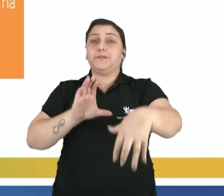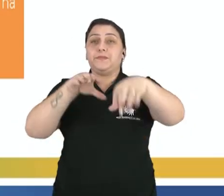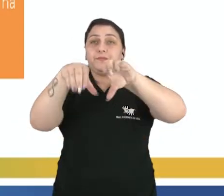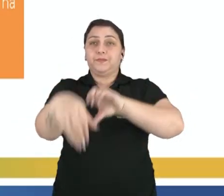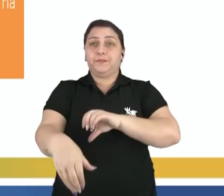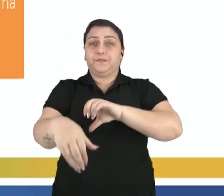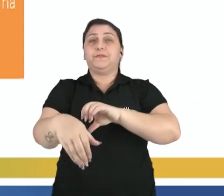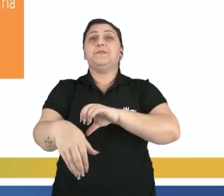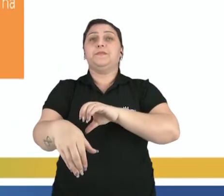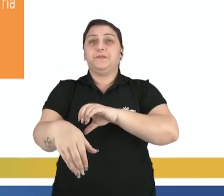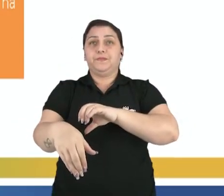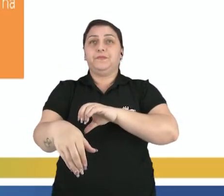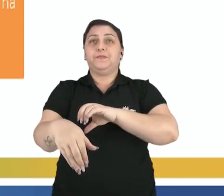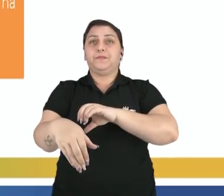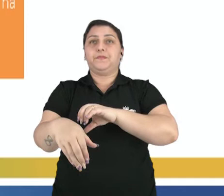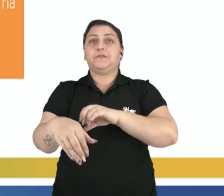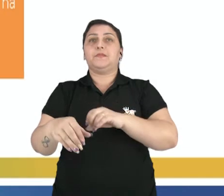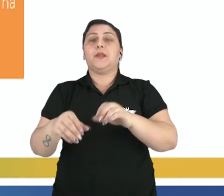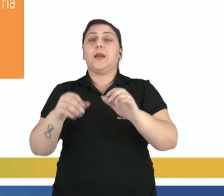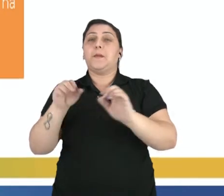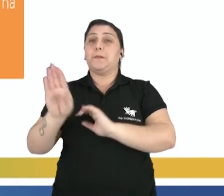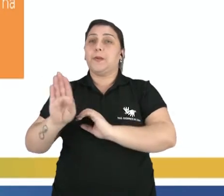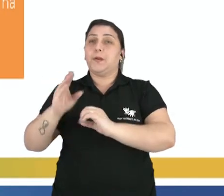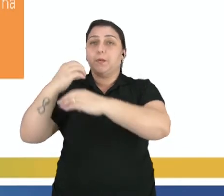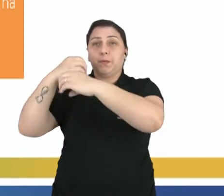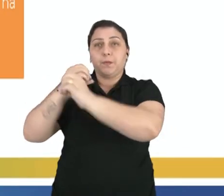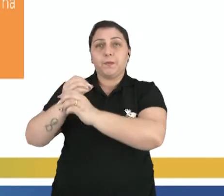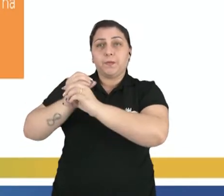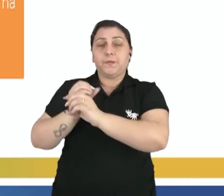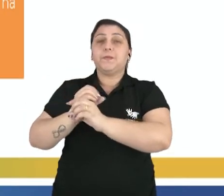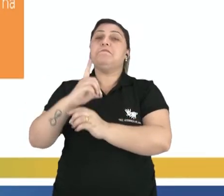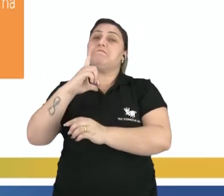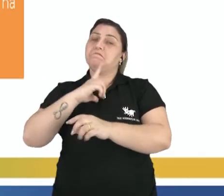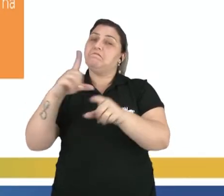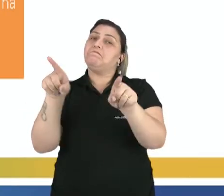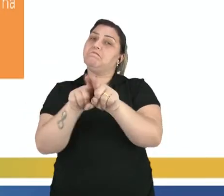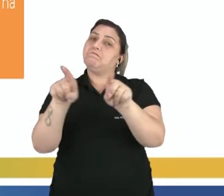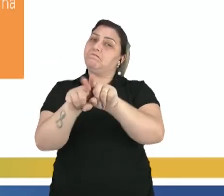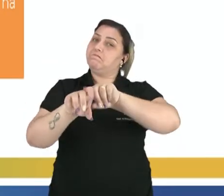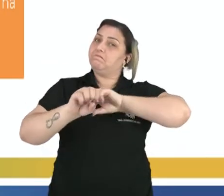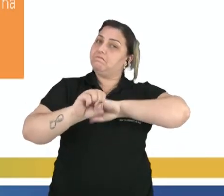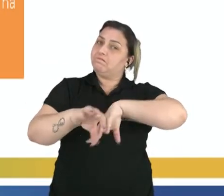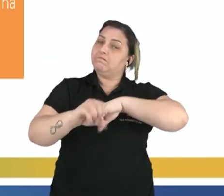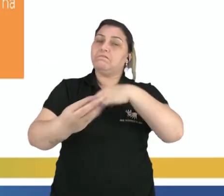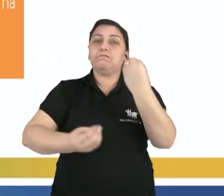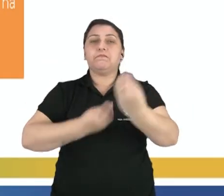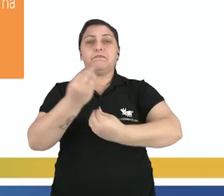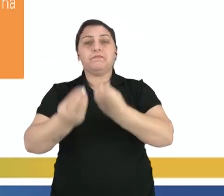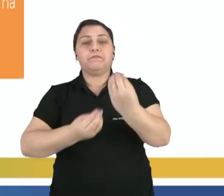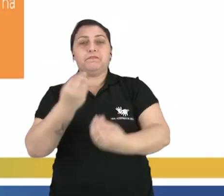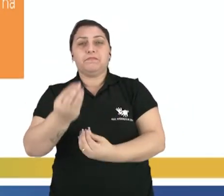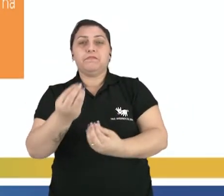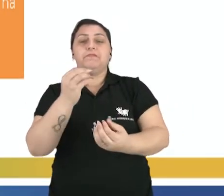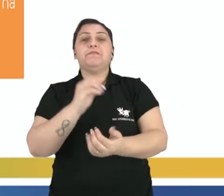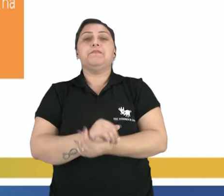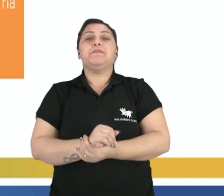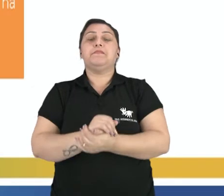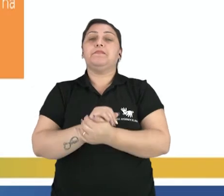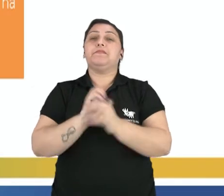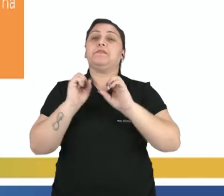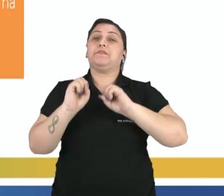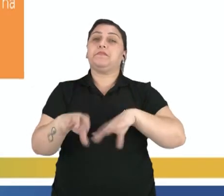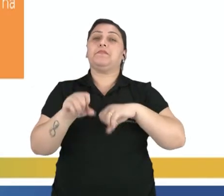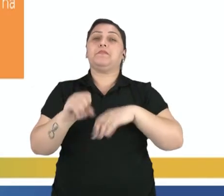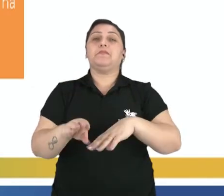e na dispersão das ocorrências da biotecnologia. É, gente, tem também para a educação, que é a forma como é passada